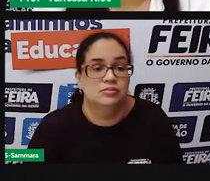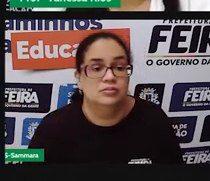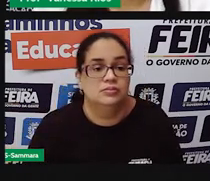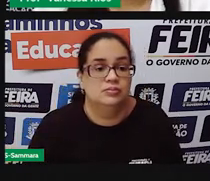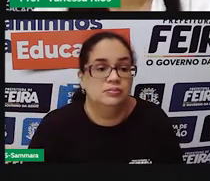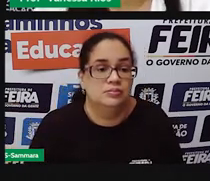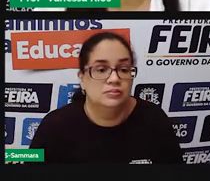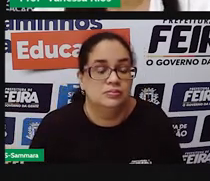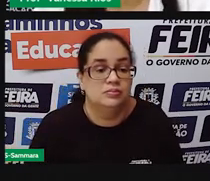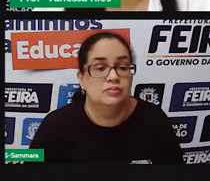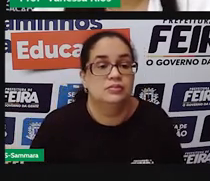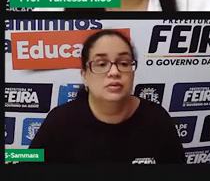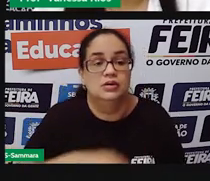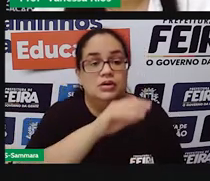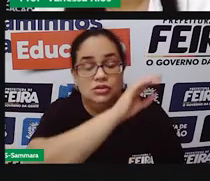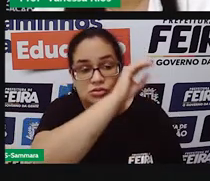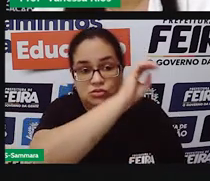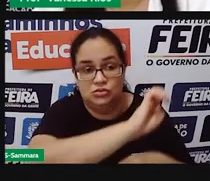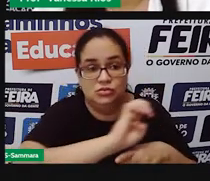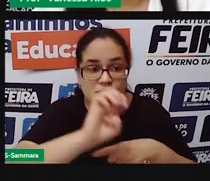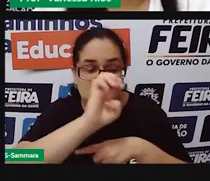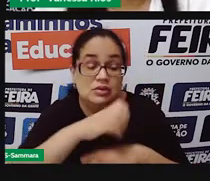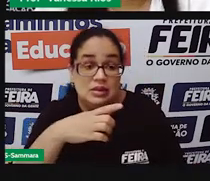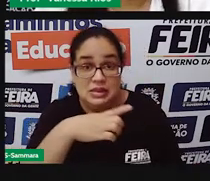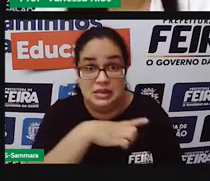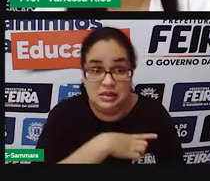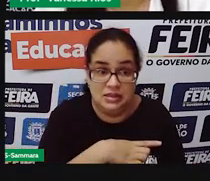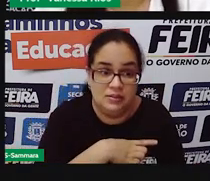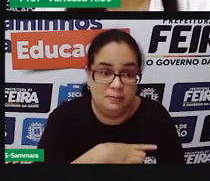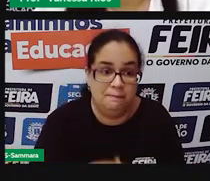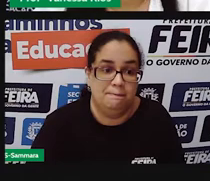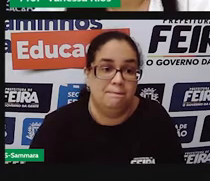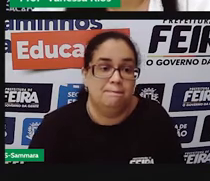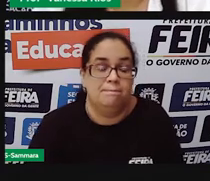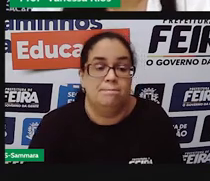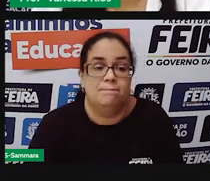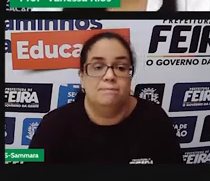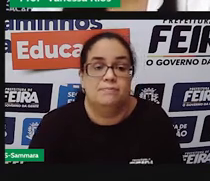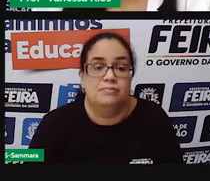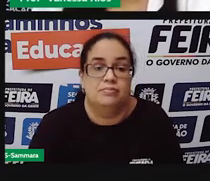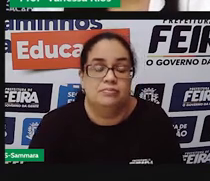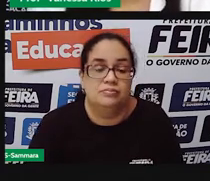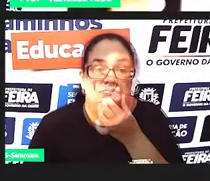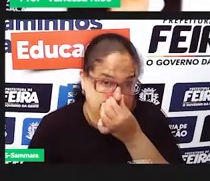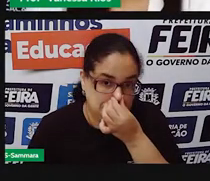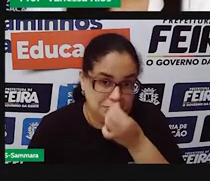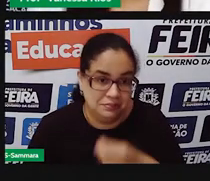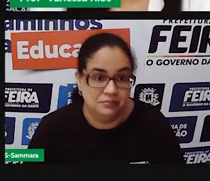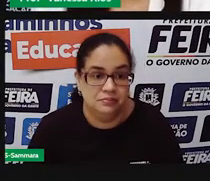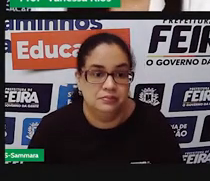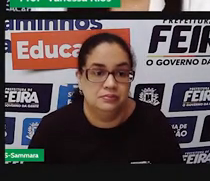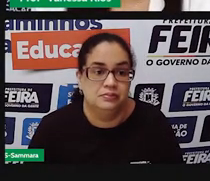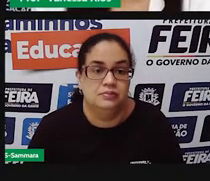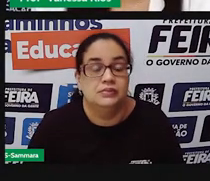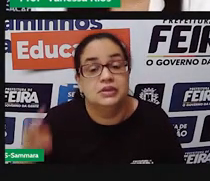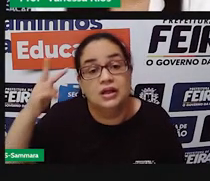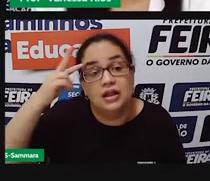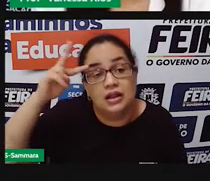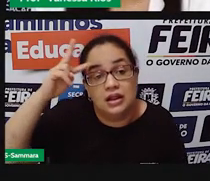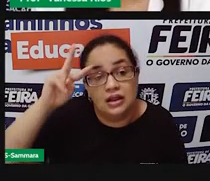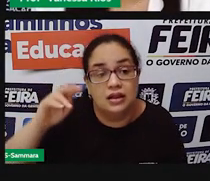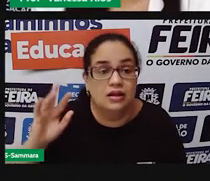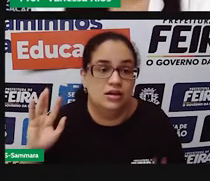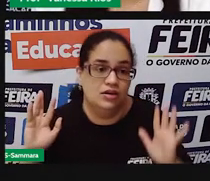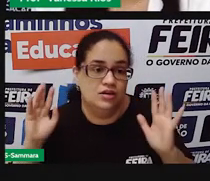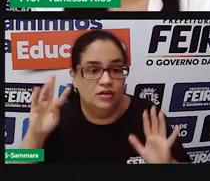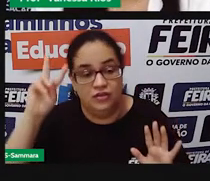tribunais estaduais são compostos também aí por juristas, né, por juízes também. Ah, interessante é para voltar